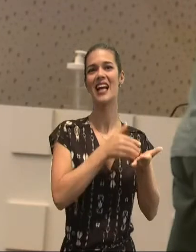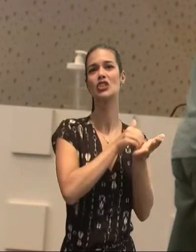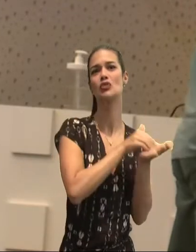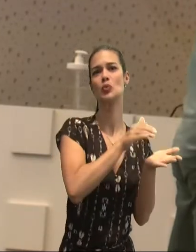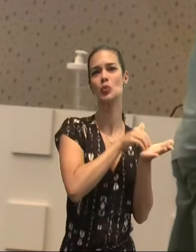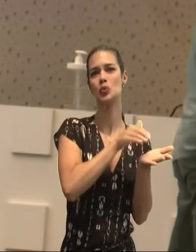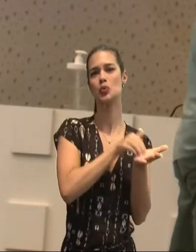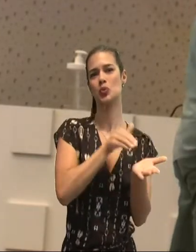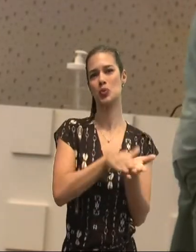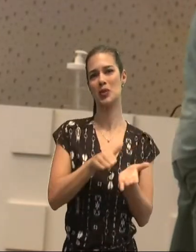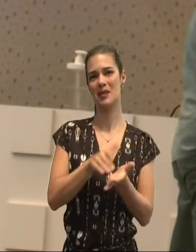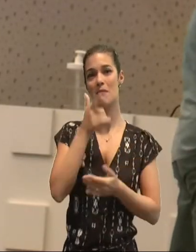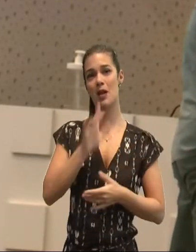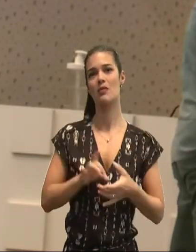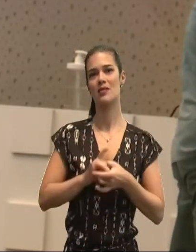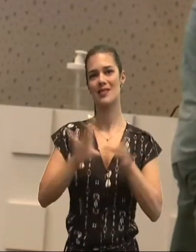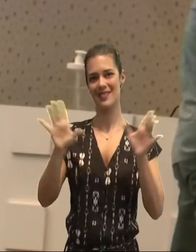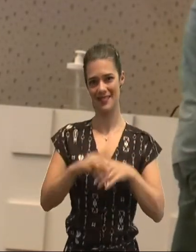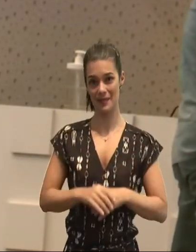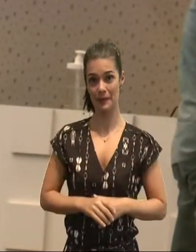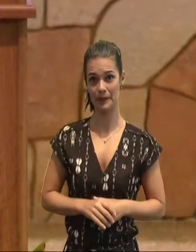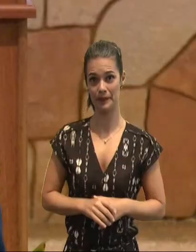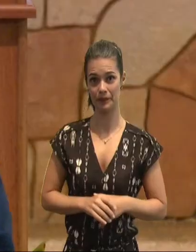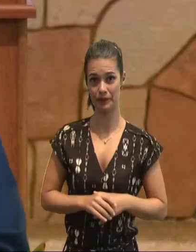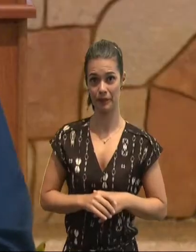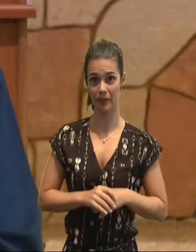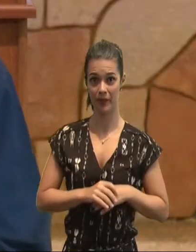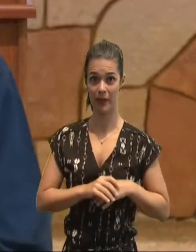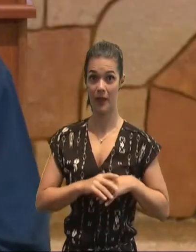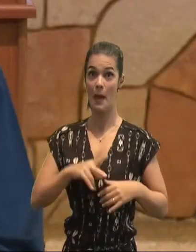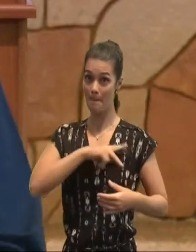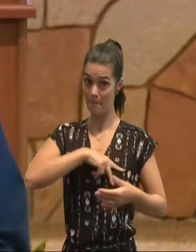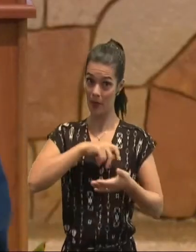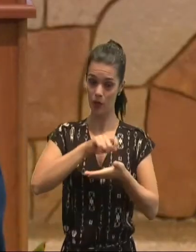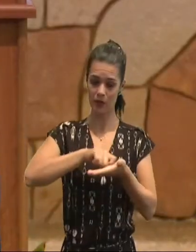livres, eu, Paulo, verso 2, diz,